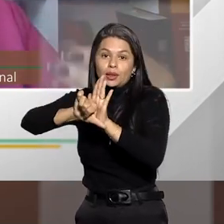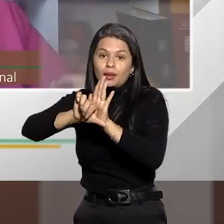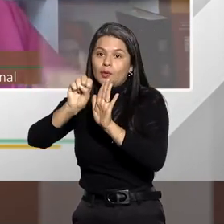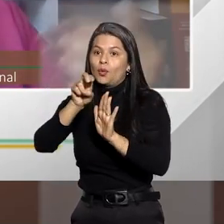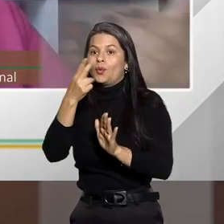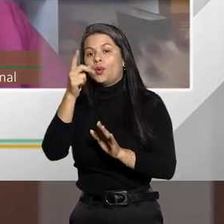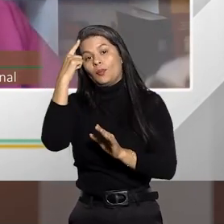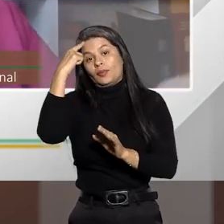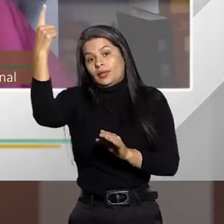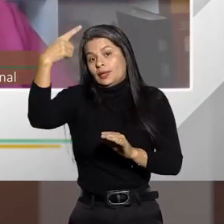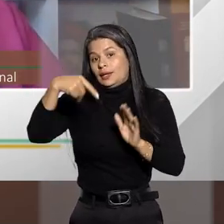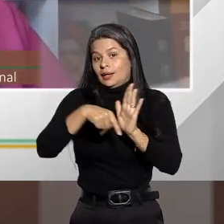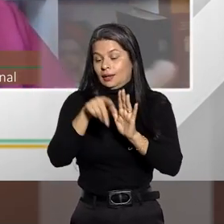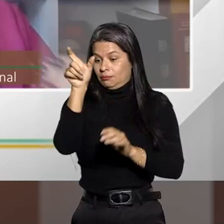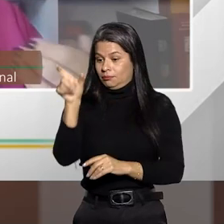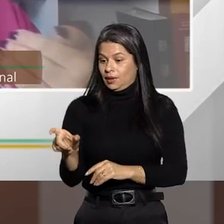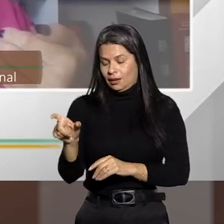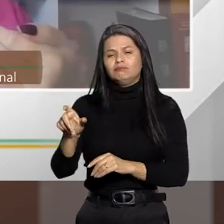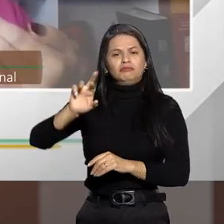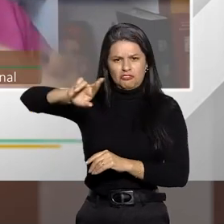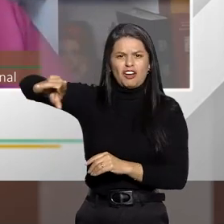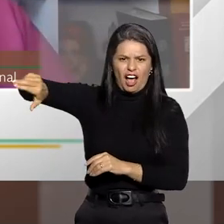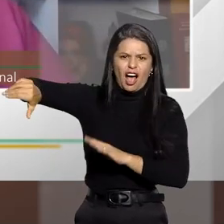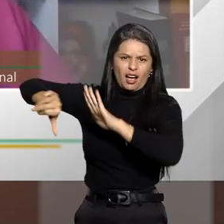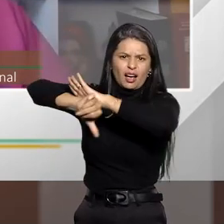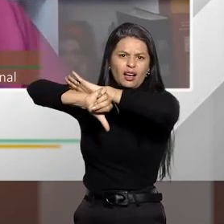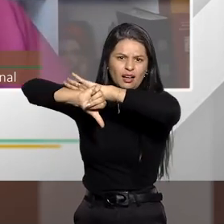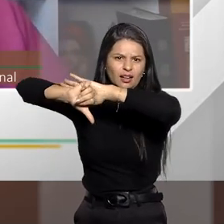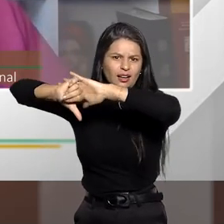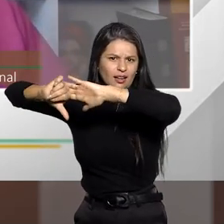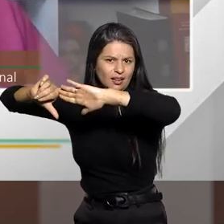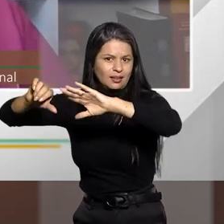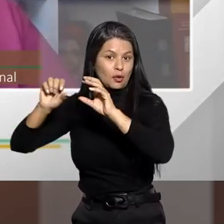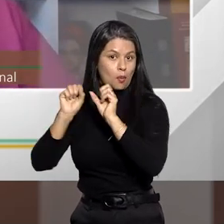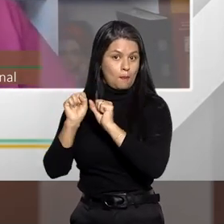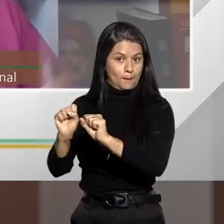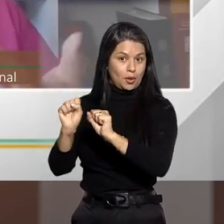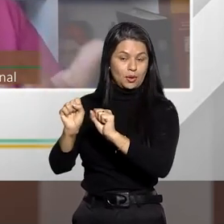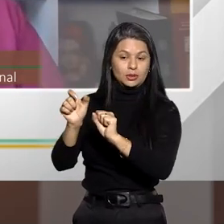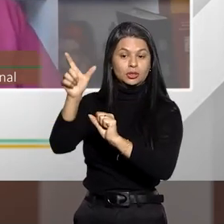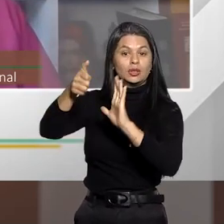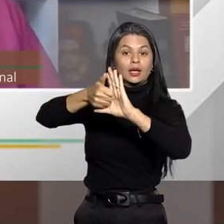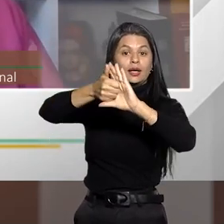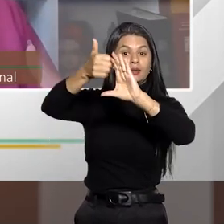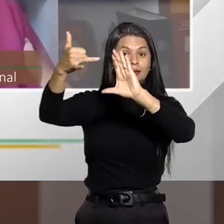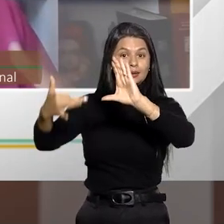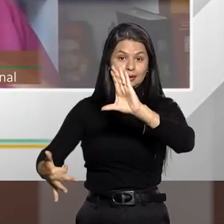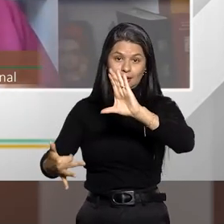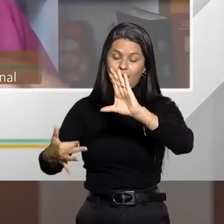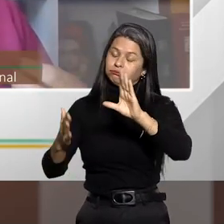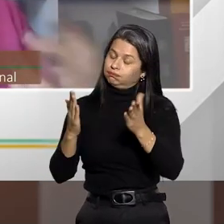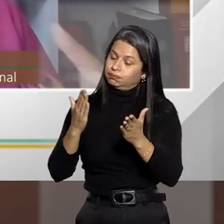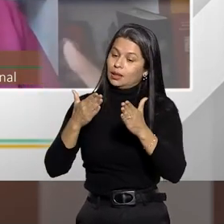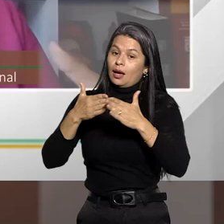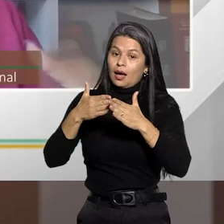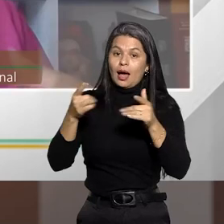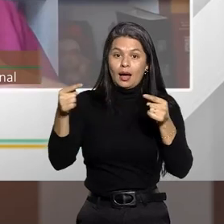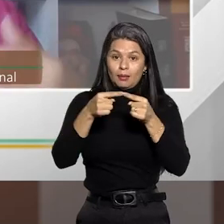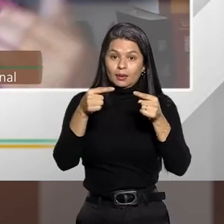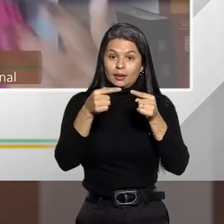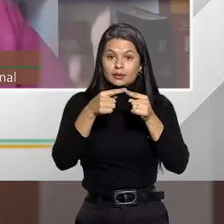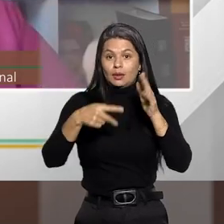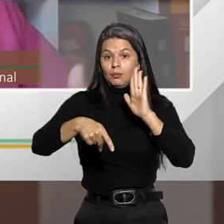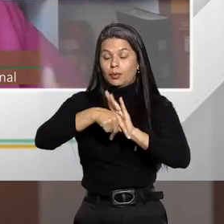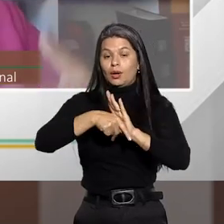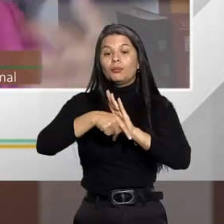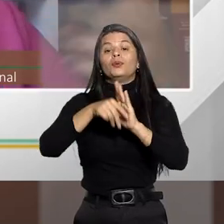ideia de um indivíduo que pratica vários delitos, isso pode caracterizar um obstáculo à aplicação desse benefício,